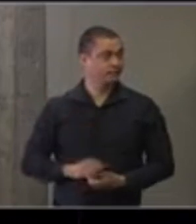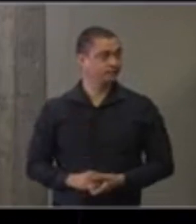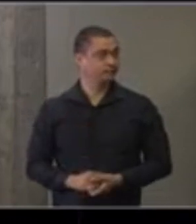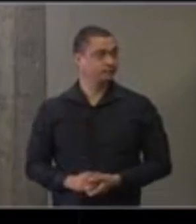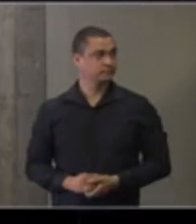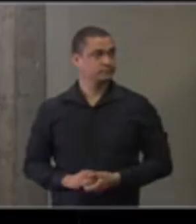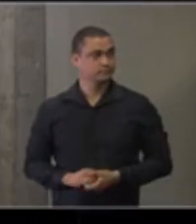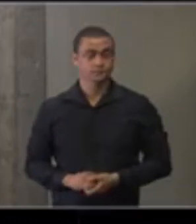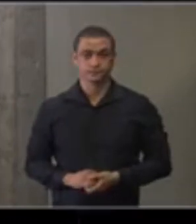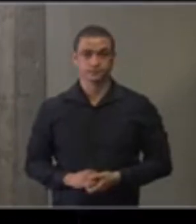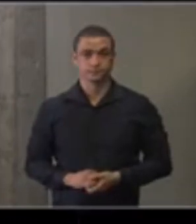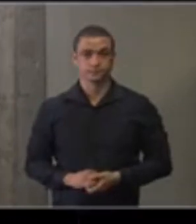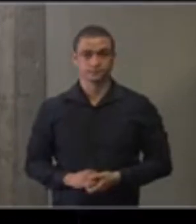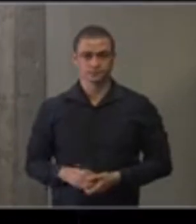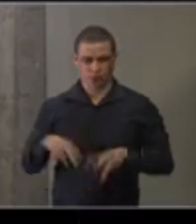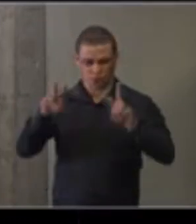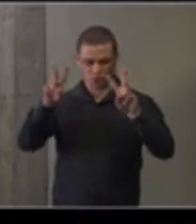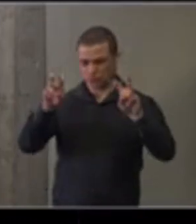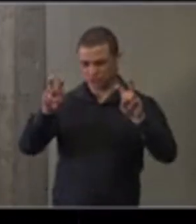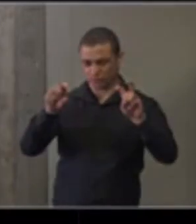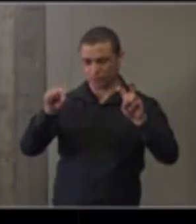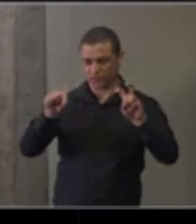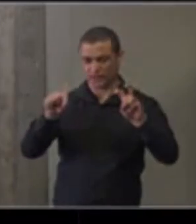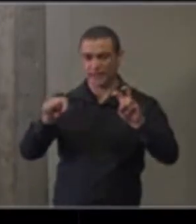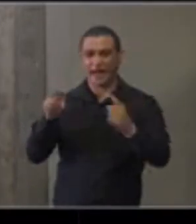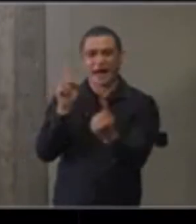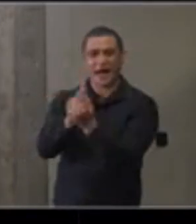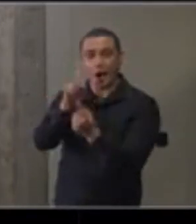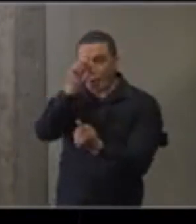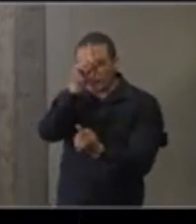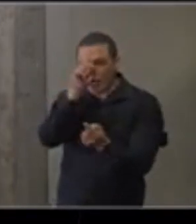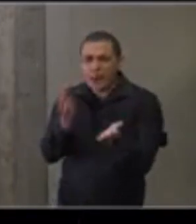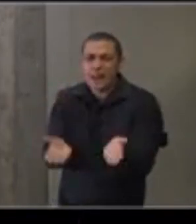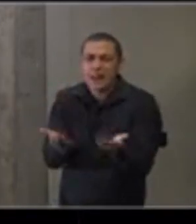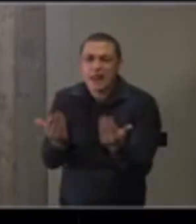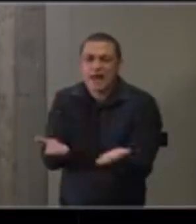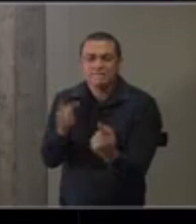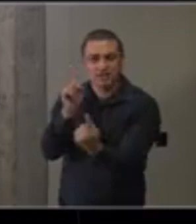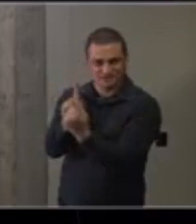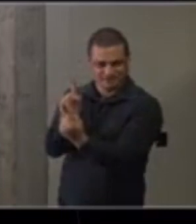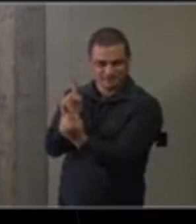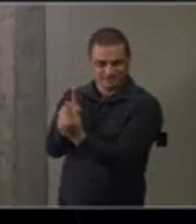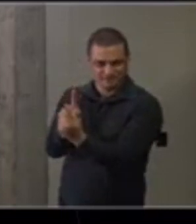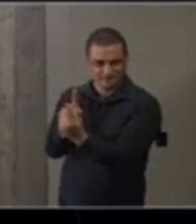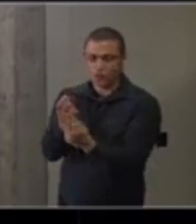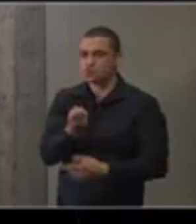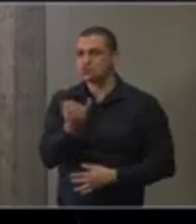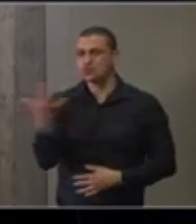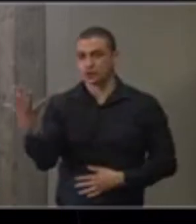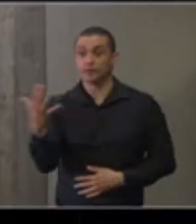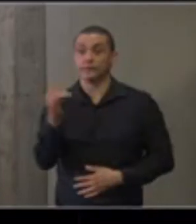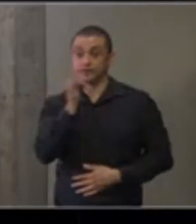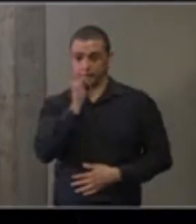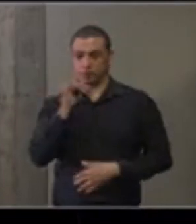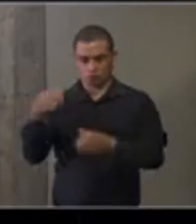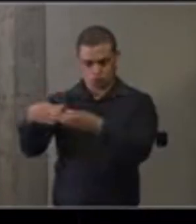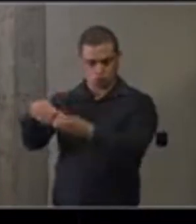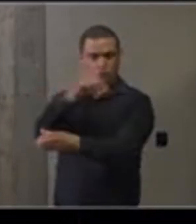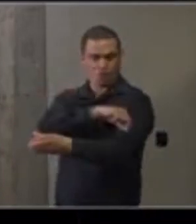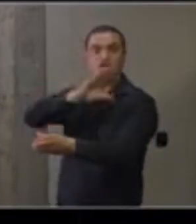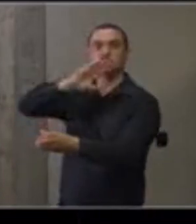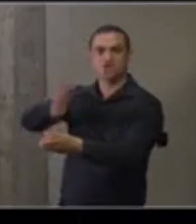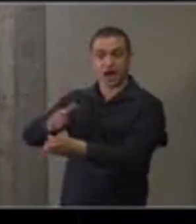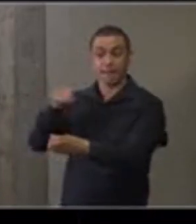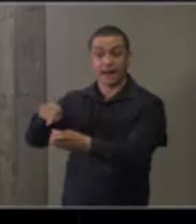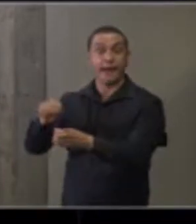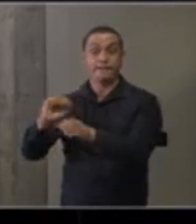Com relação a atendimento ambulatorial. Essa pessoa tem a infecção, tem um sintoma.